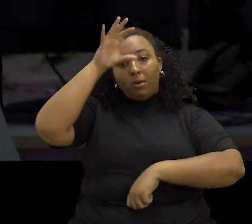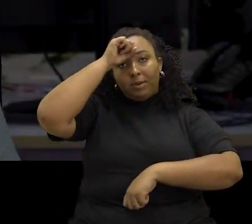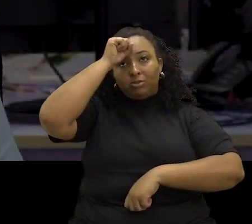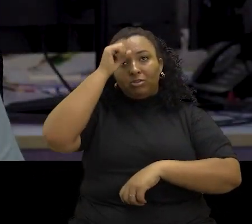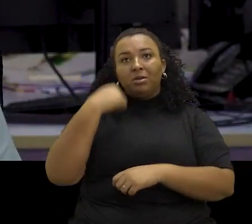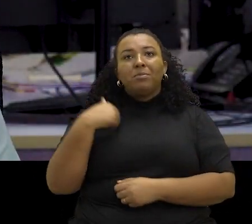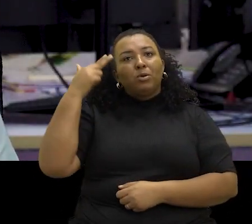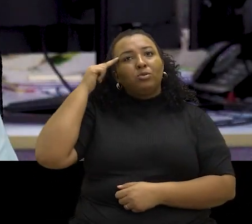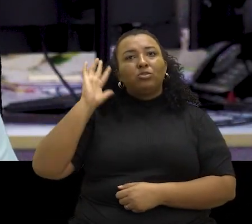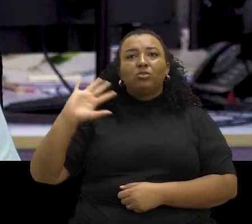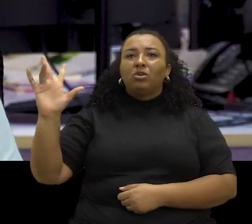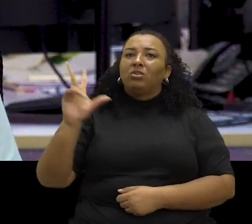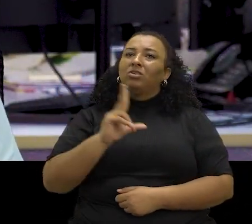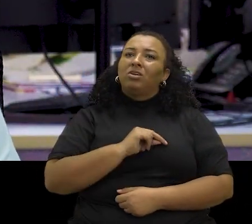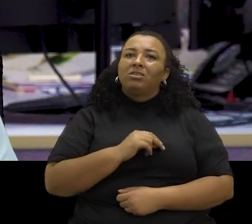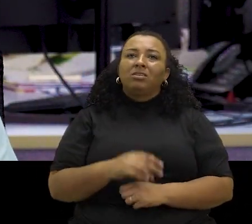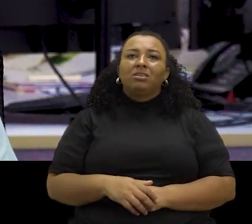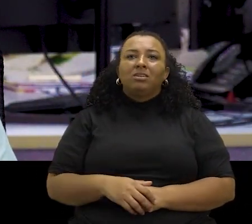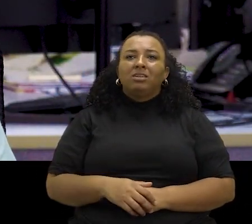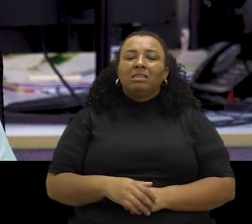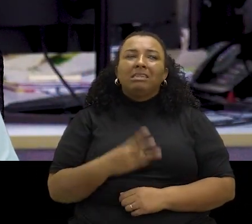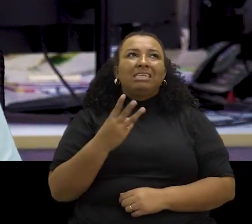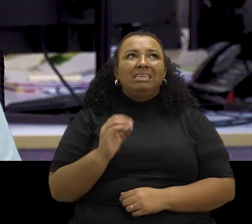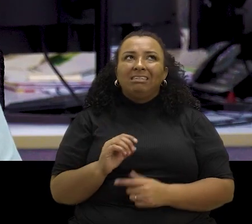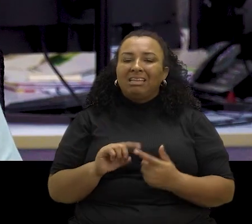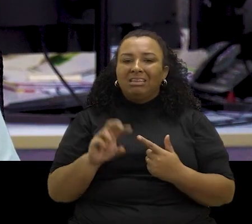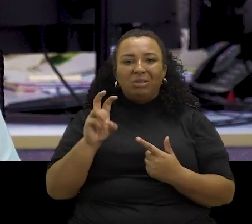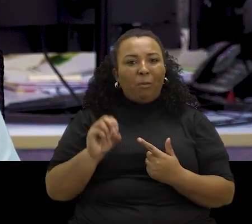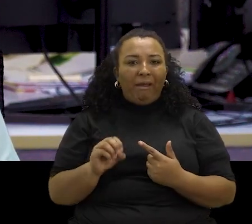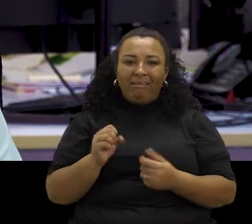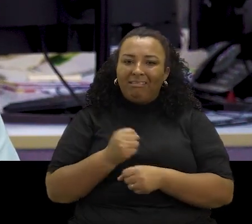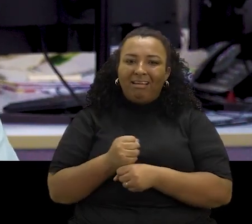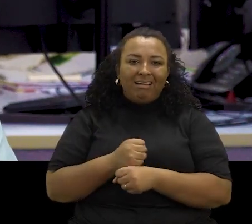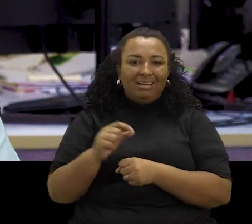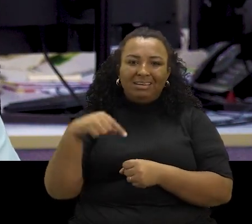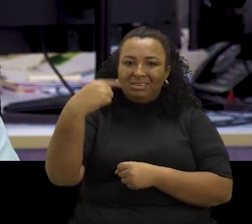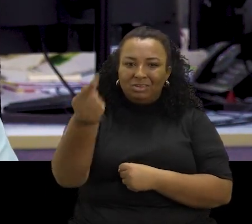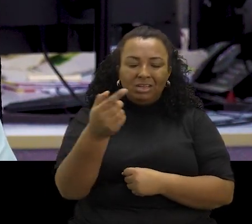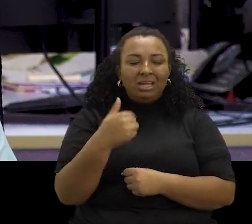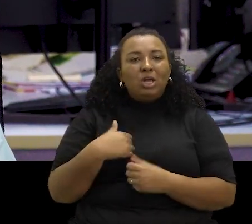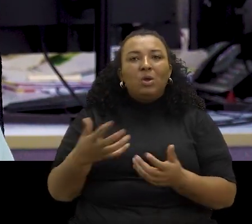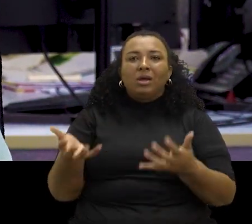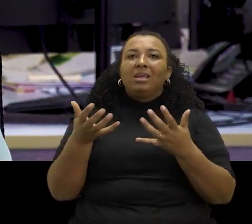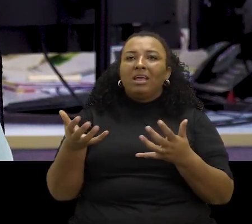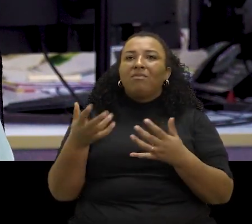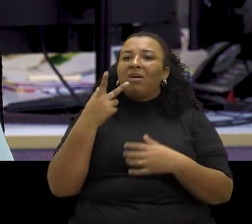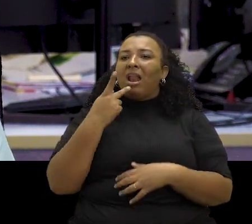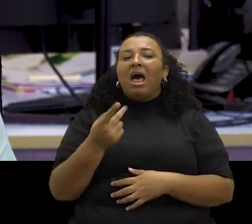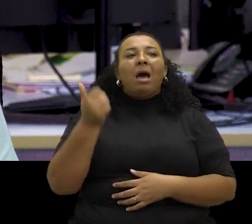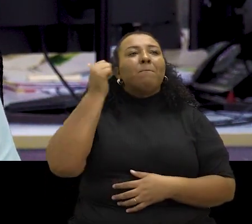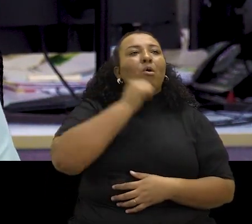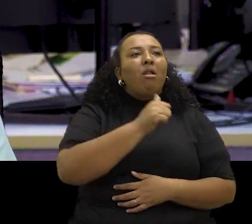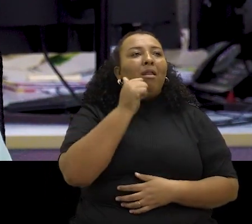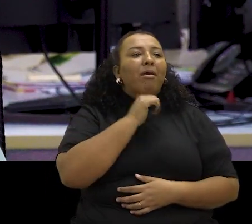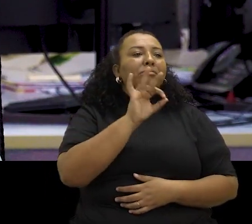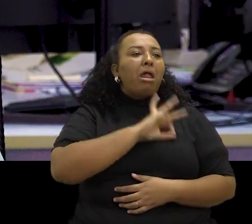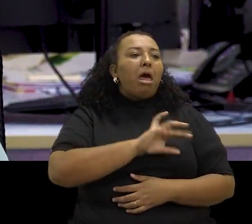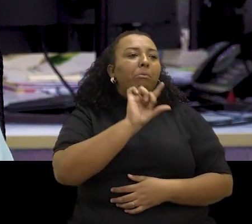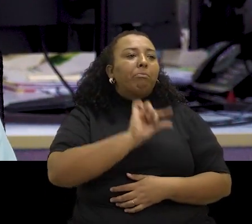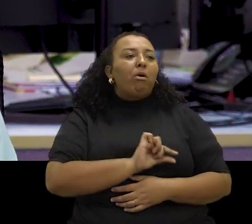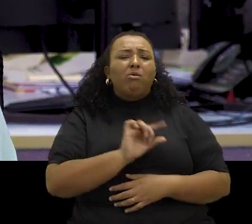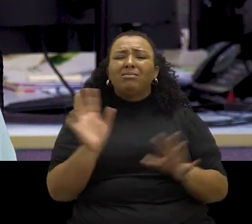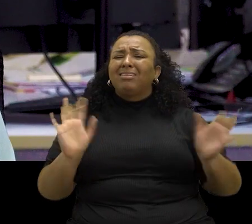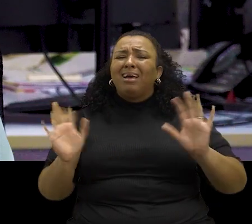E o meu sonho, assim, que se eu acordasse daqui, vamos dizer, 50, 30 anos, eu gostaria que a discussão se a mulher ganha